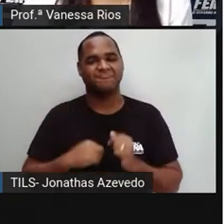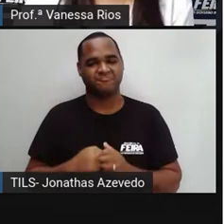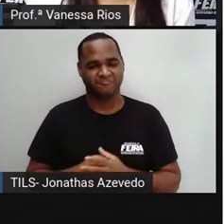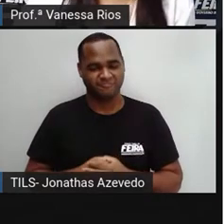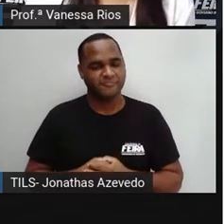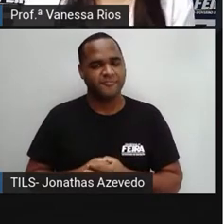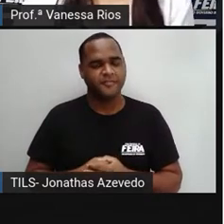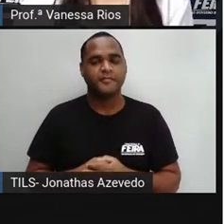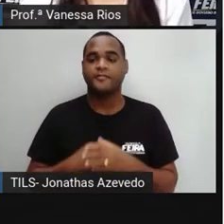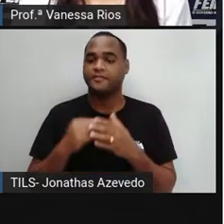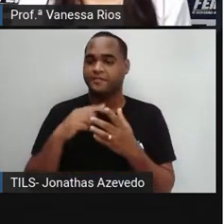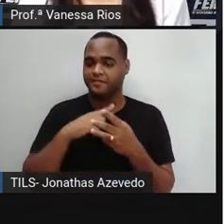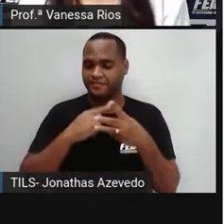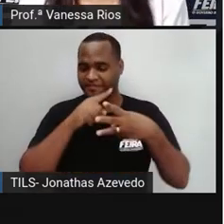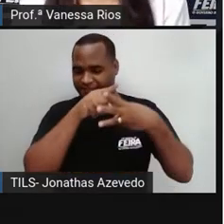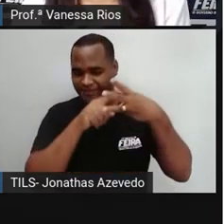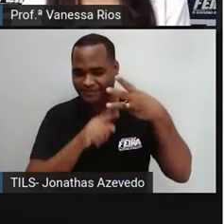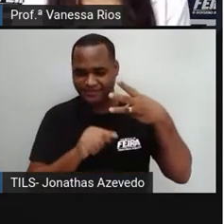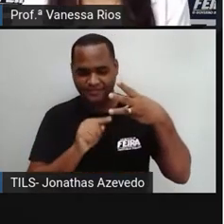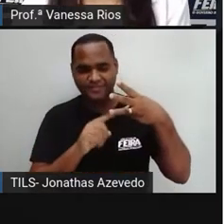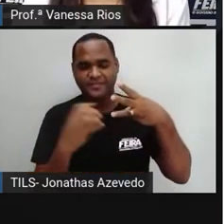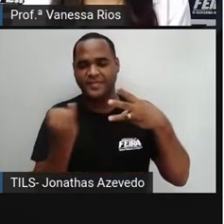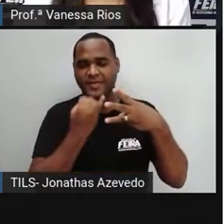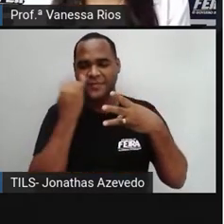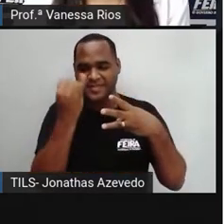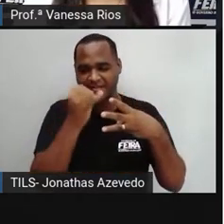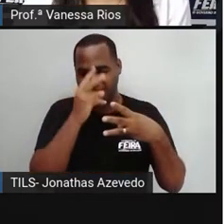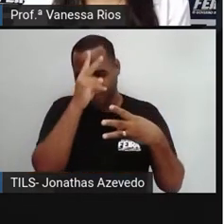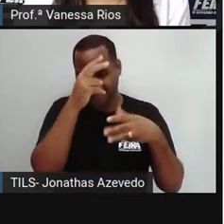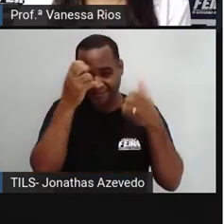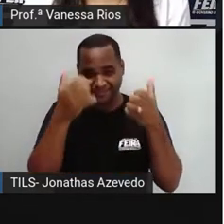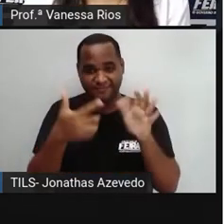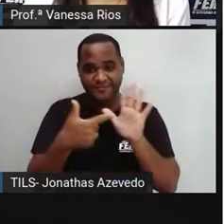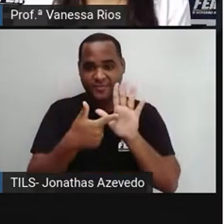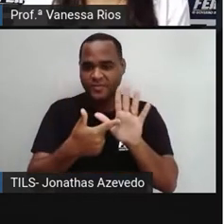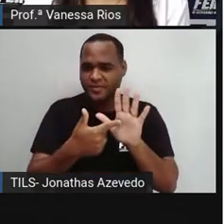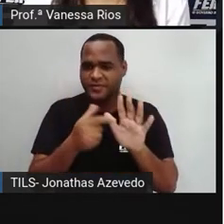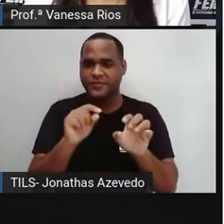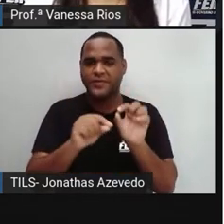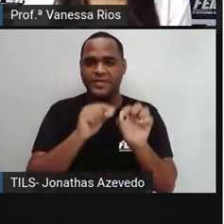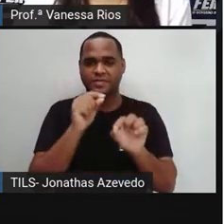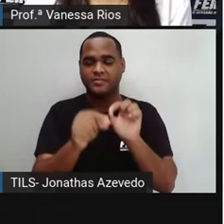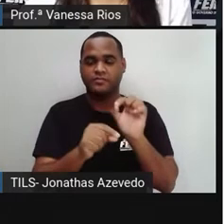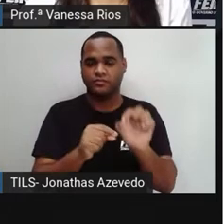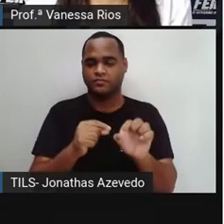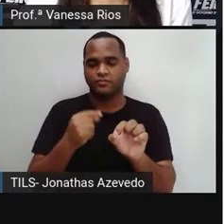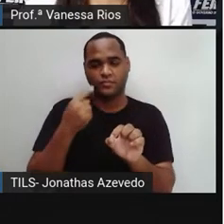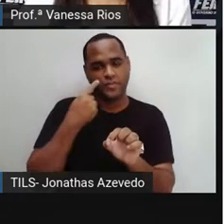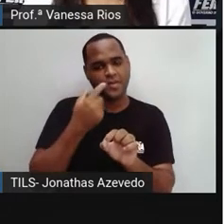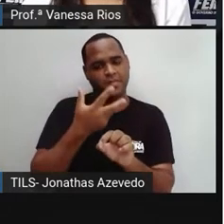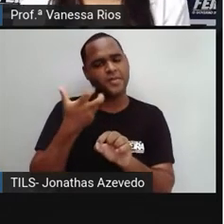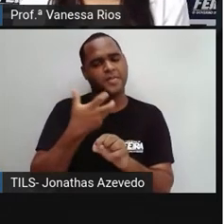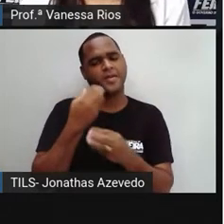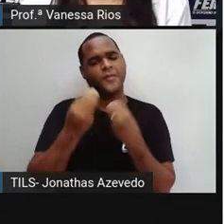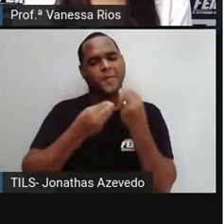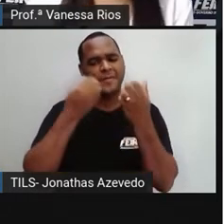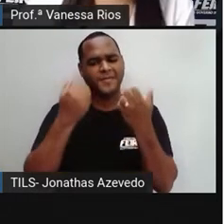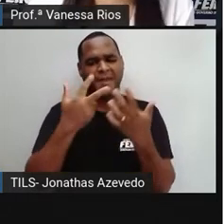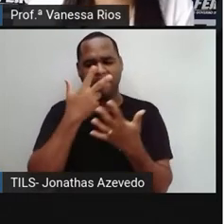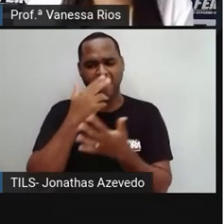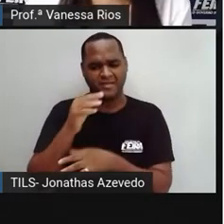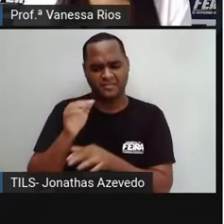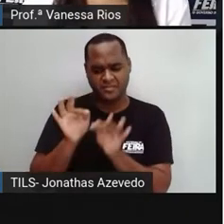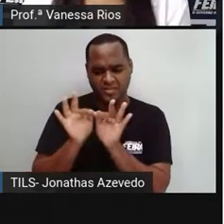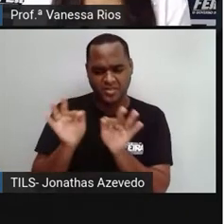E aí, dentro dessas três histórias que a PRO mostrou para vocês, a gente observa atividades aparentemente simples,